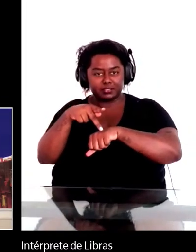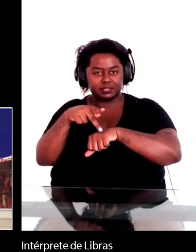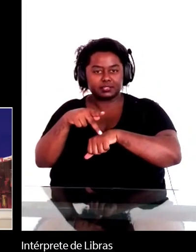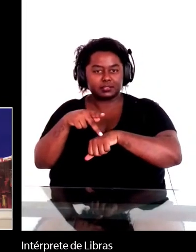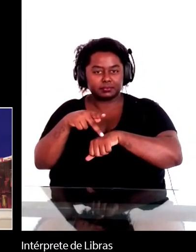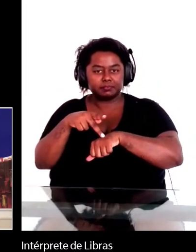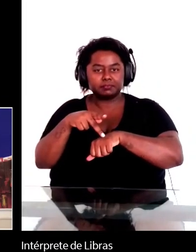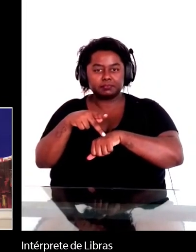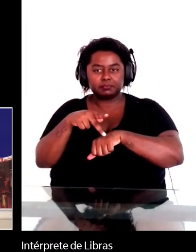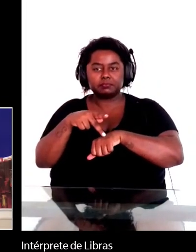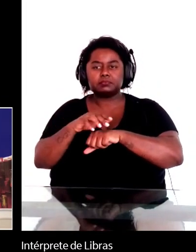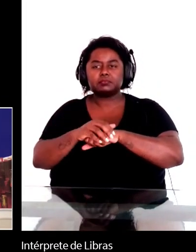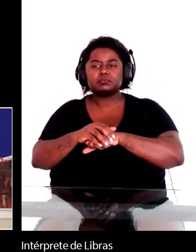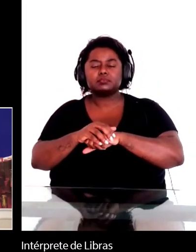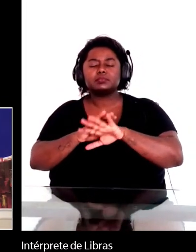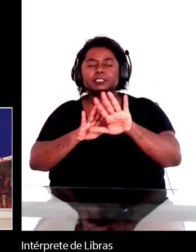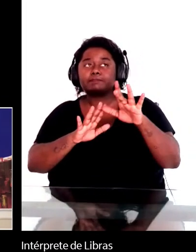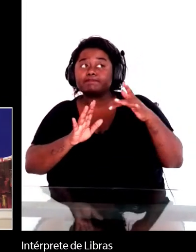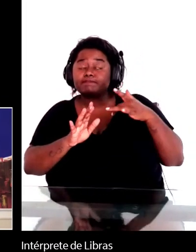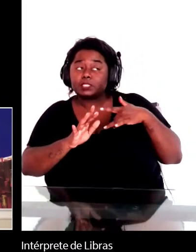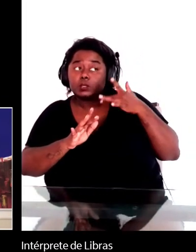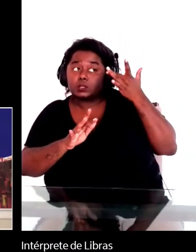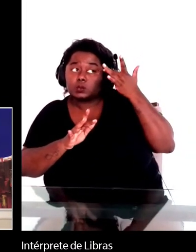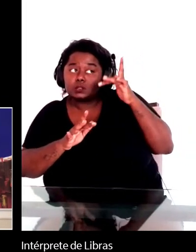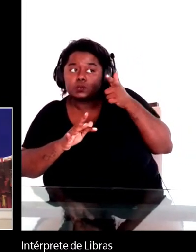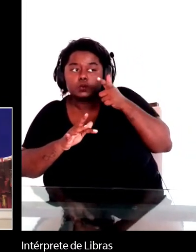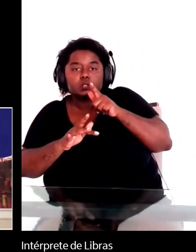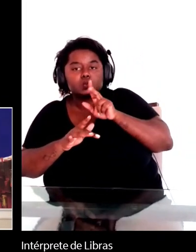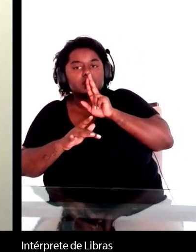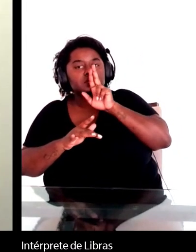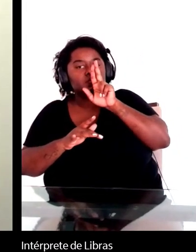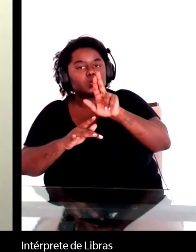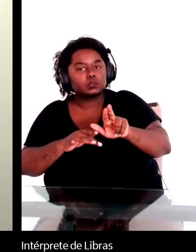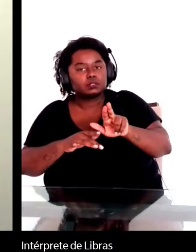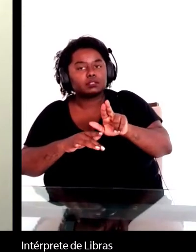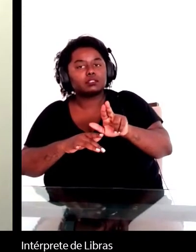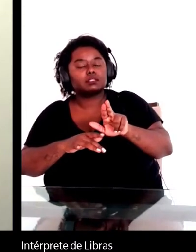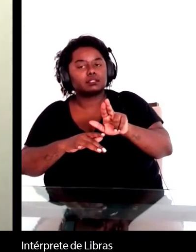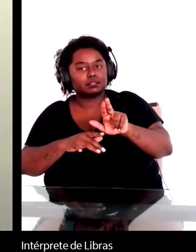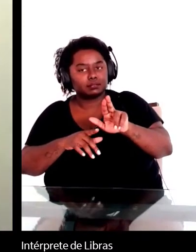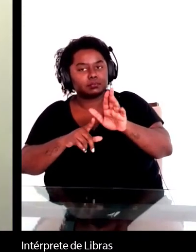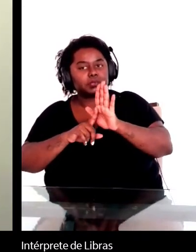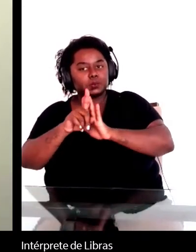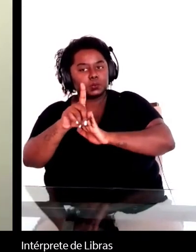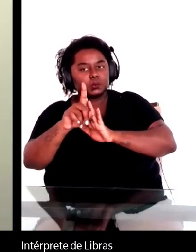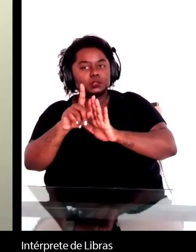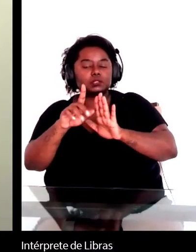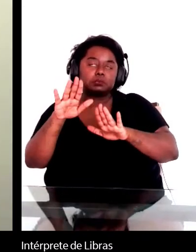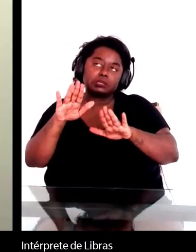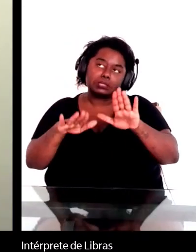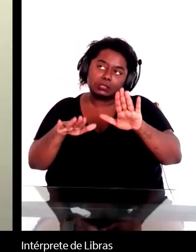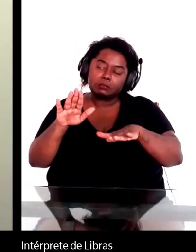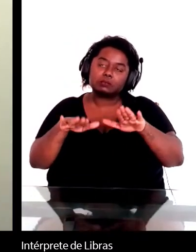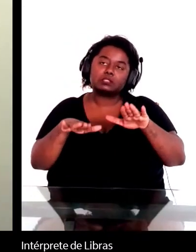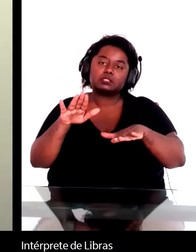Eu não sei se eu consigo responder essa pergunta, mas talvez eu já tenha